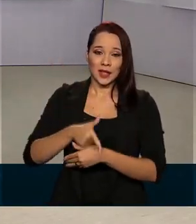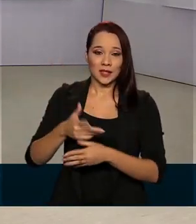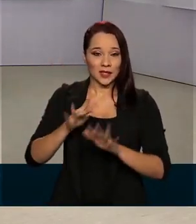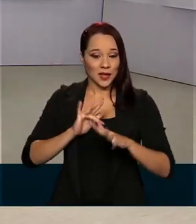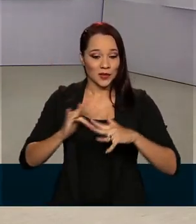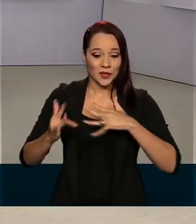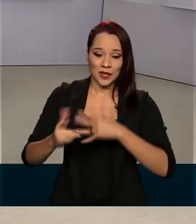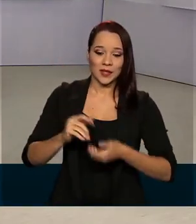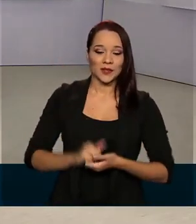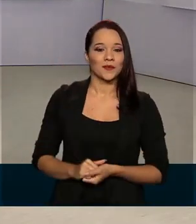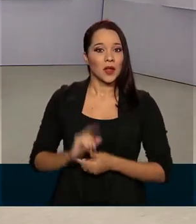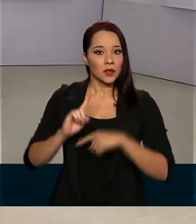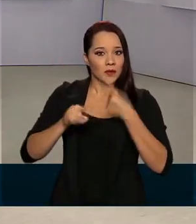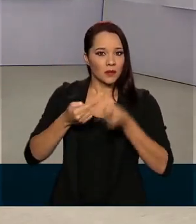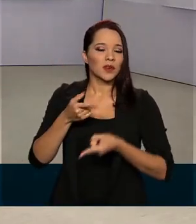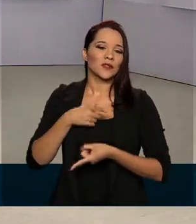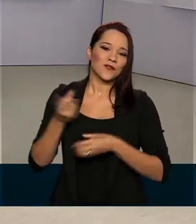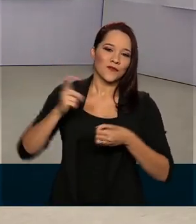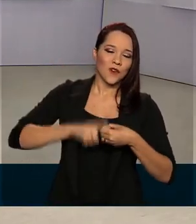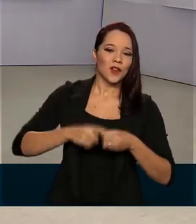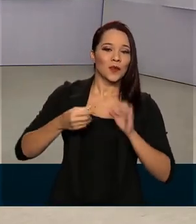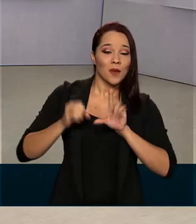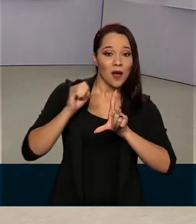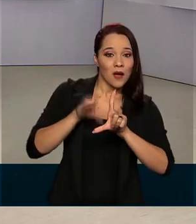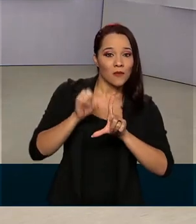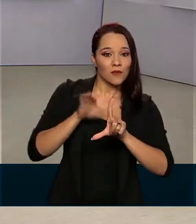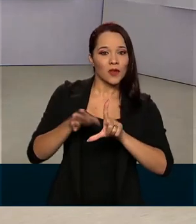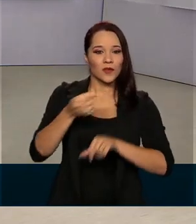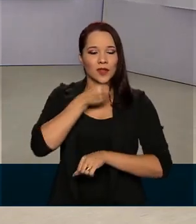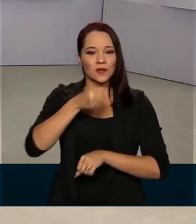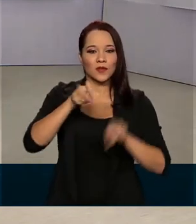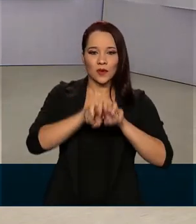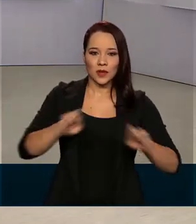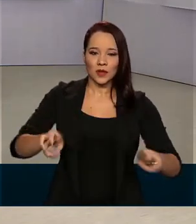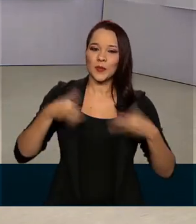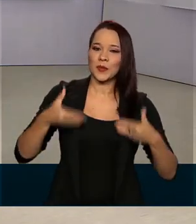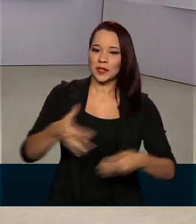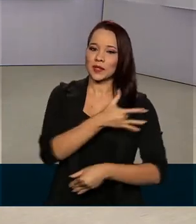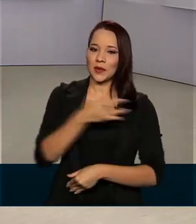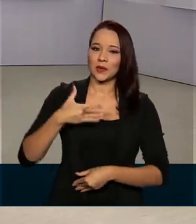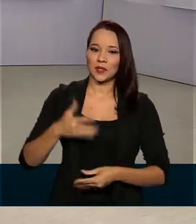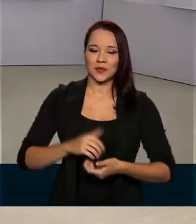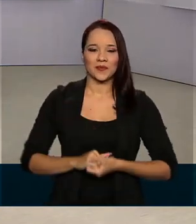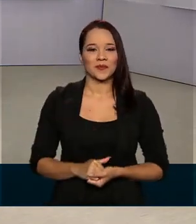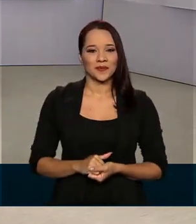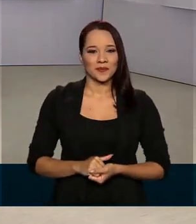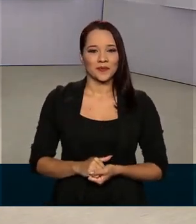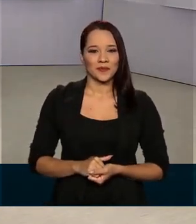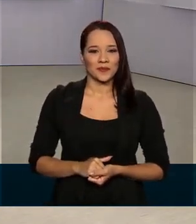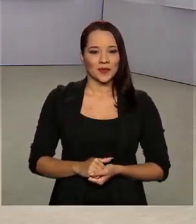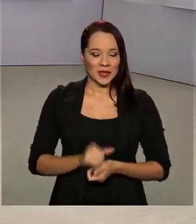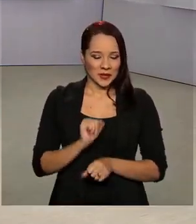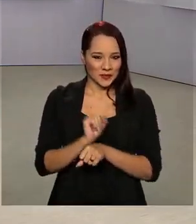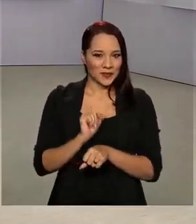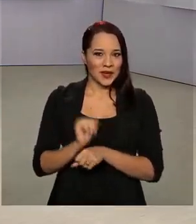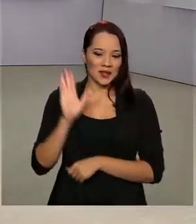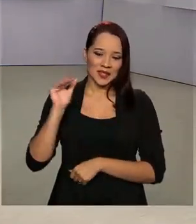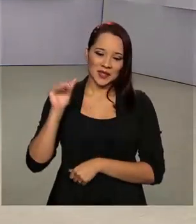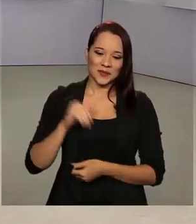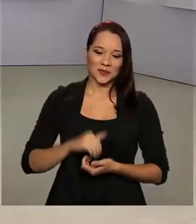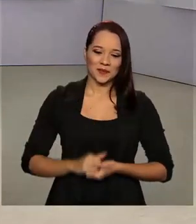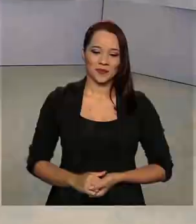redes sociais. Daqui a pouco a gente volta para transmitir a entrevista coletiva do Ministério da Saúde. Não saia daí, até lá!